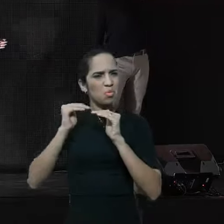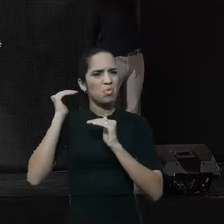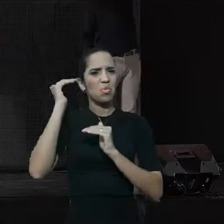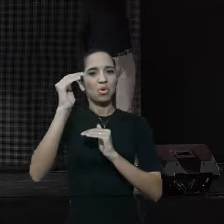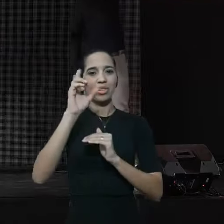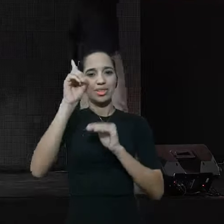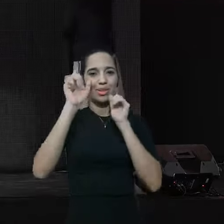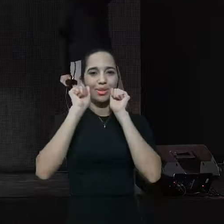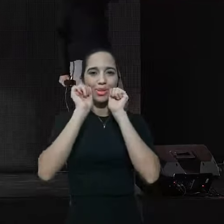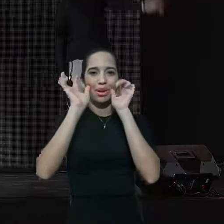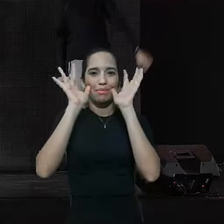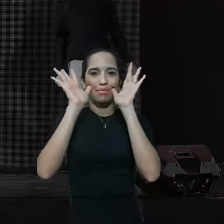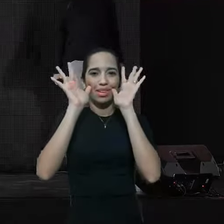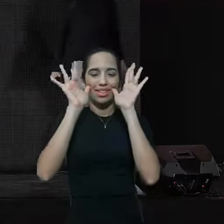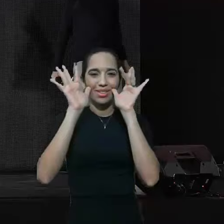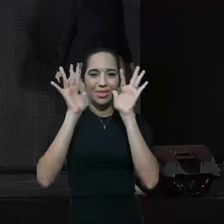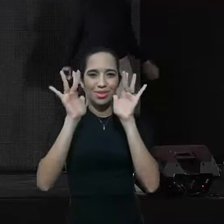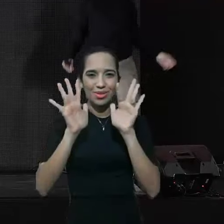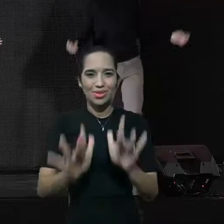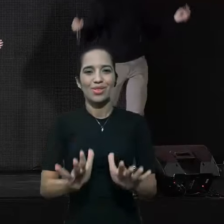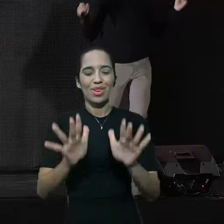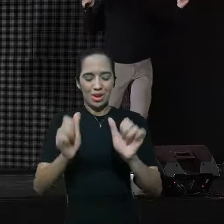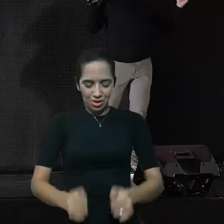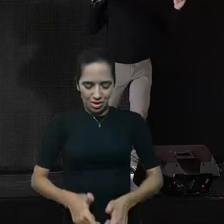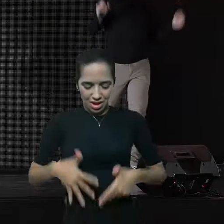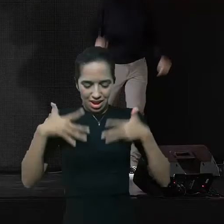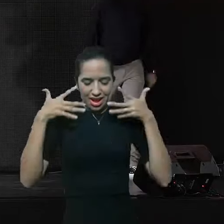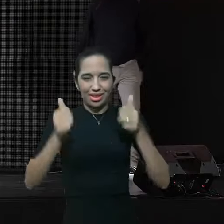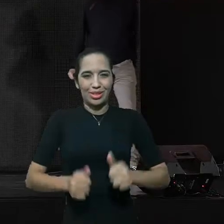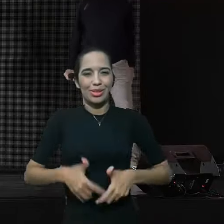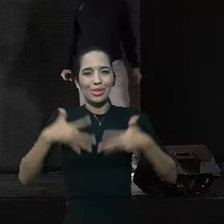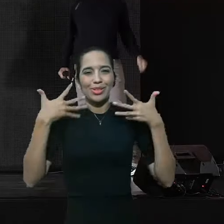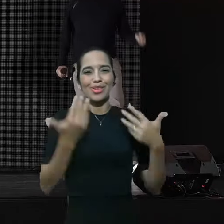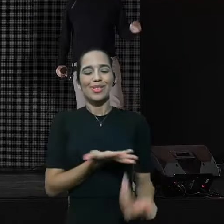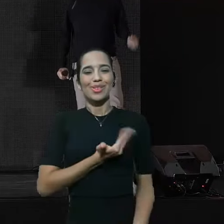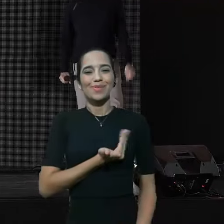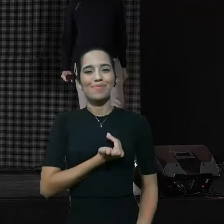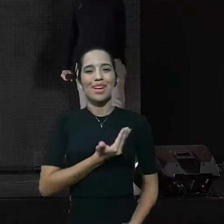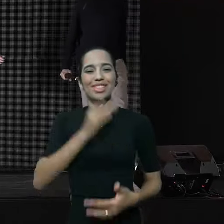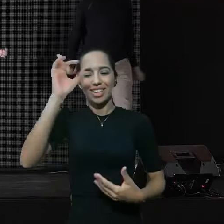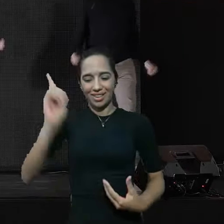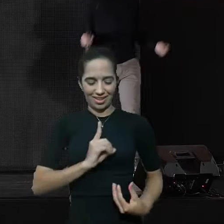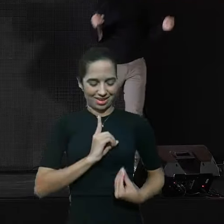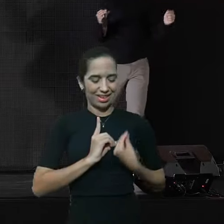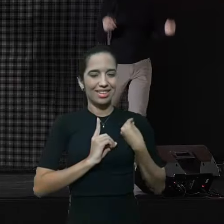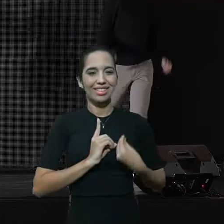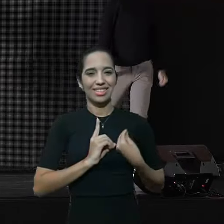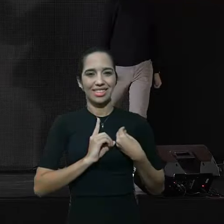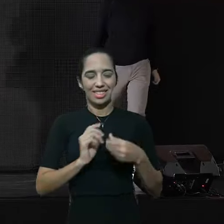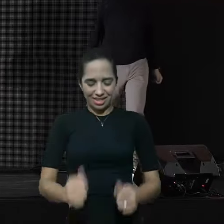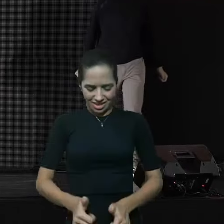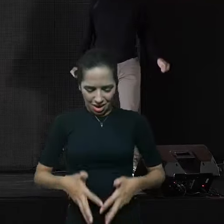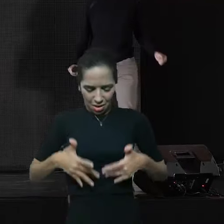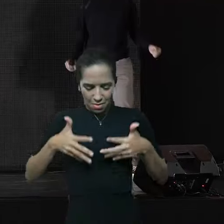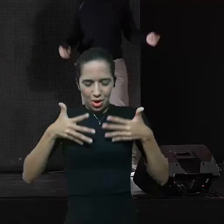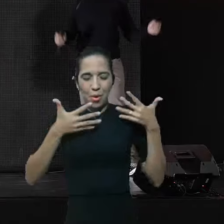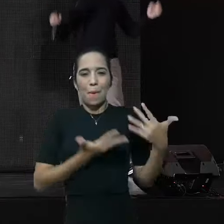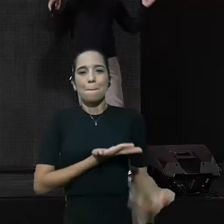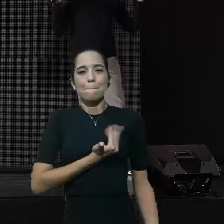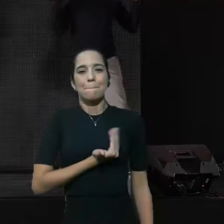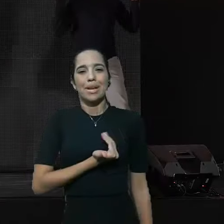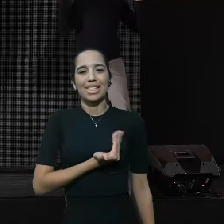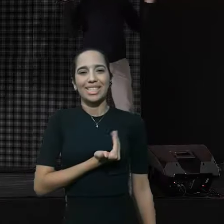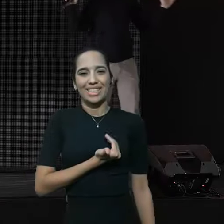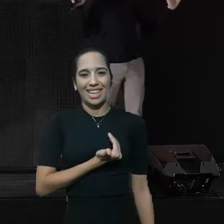Deus te abençoe e te encha encha de paixão pela sua presença te encha de paixão pela